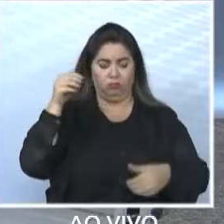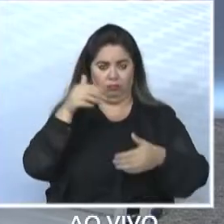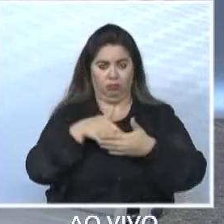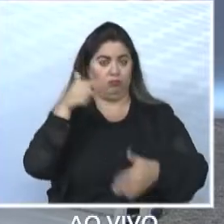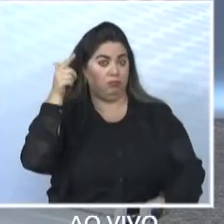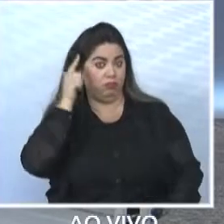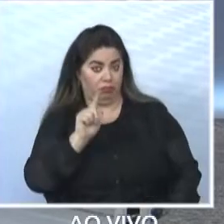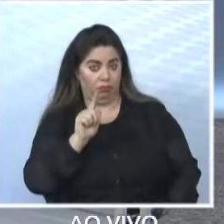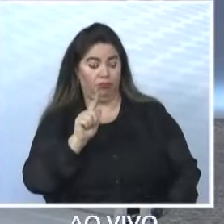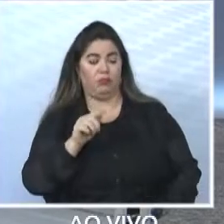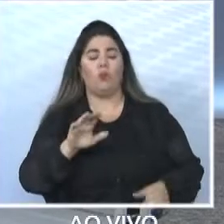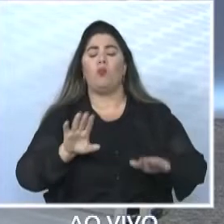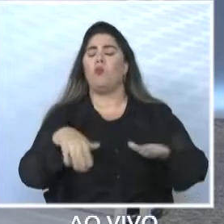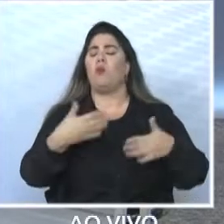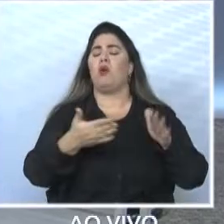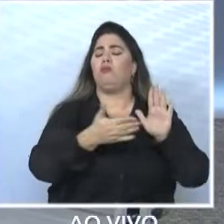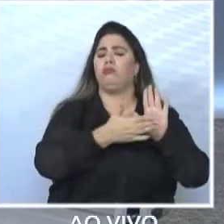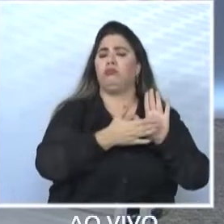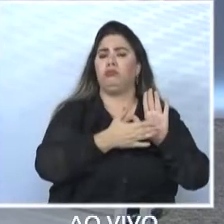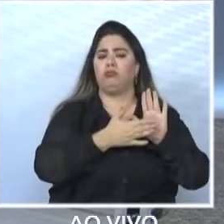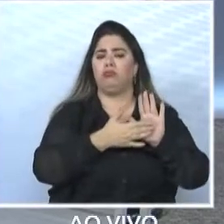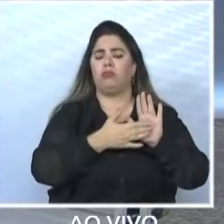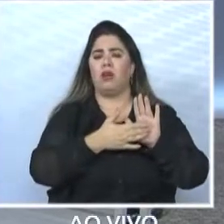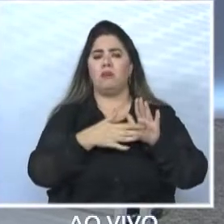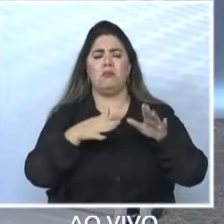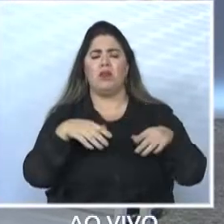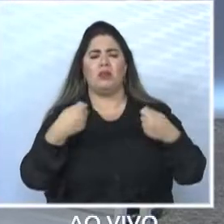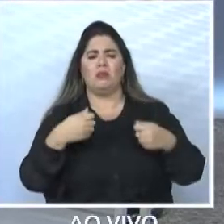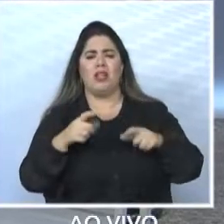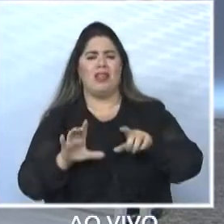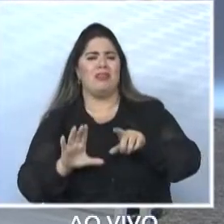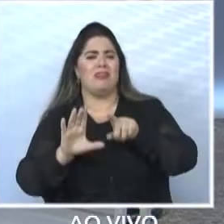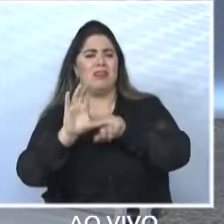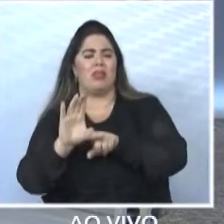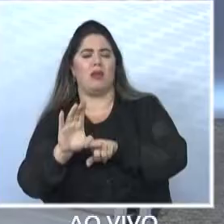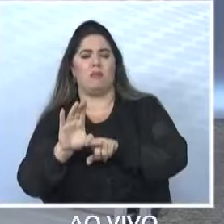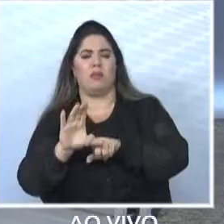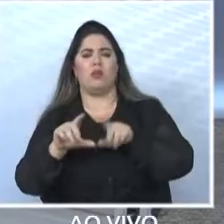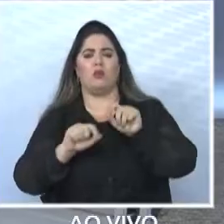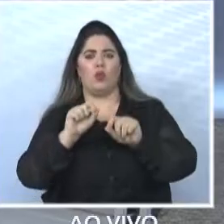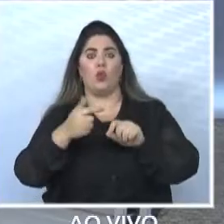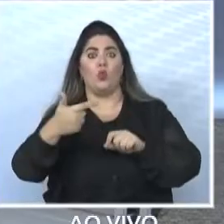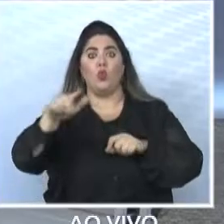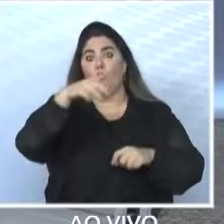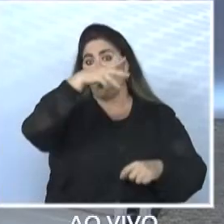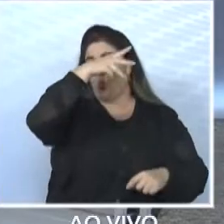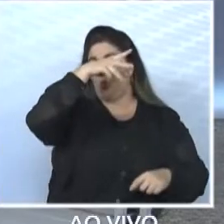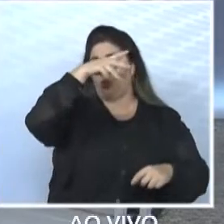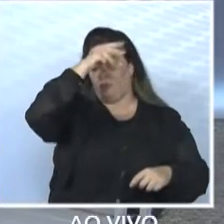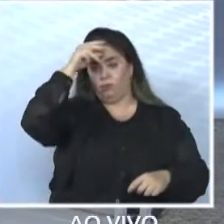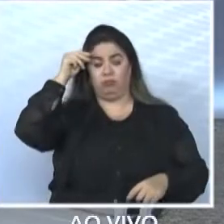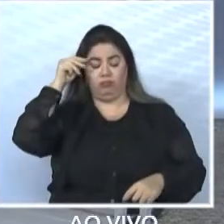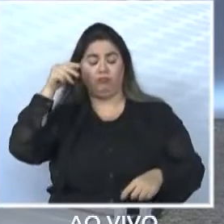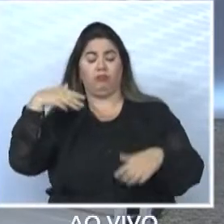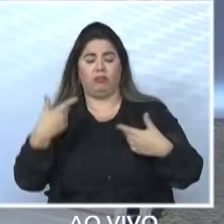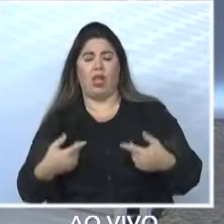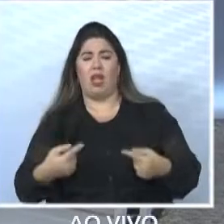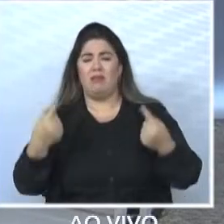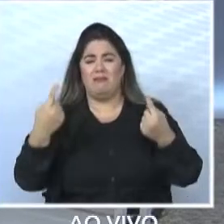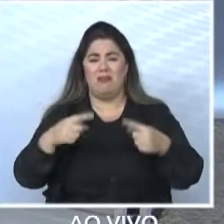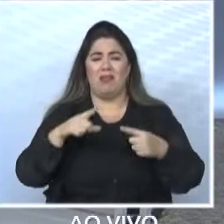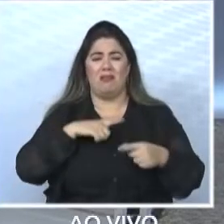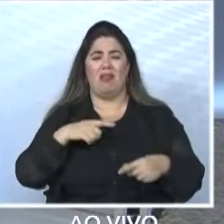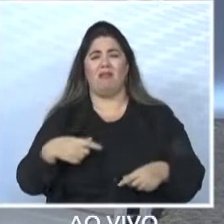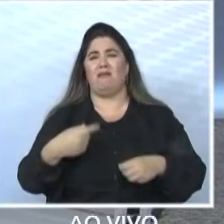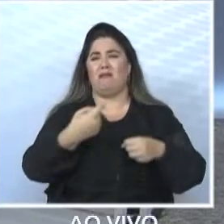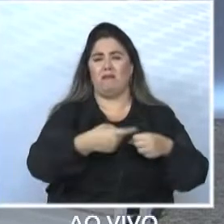para não depender de outras cidades da região, para leitos, para evitar essa queda de braço entre Estado e Prefeitura, quando se fala em